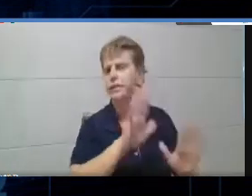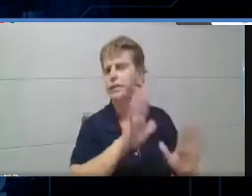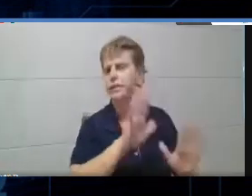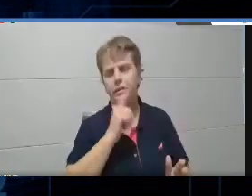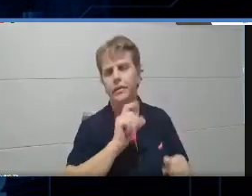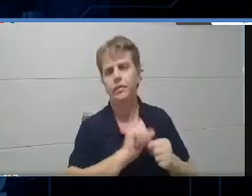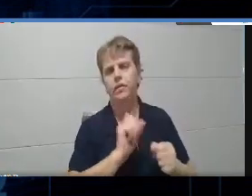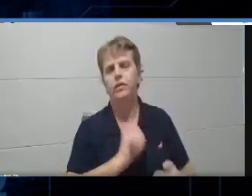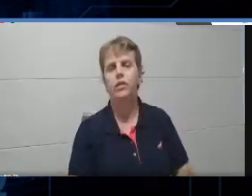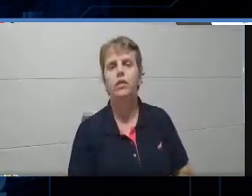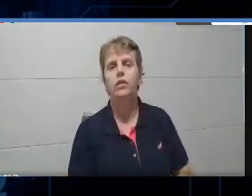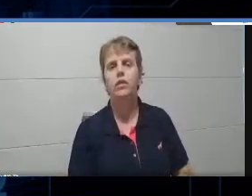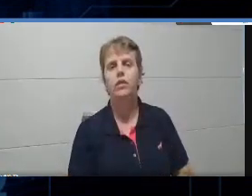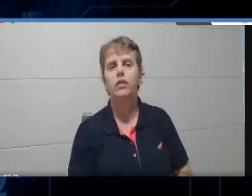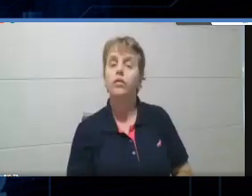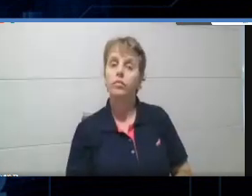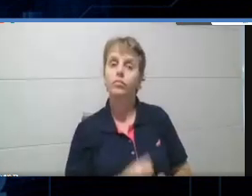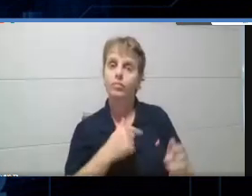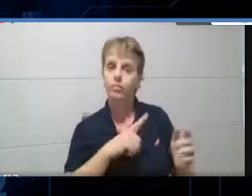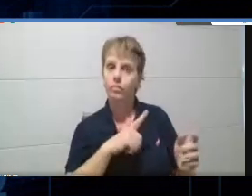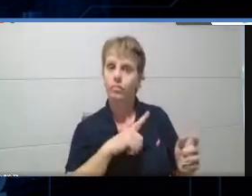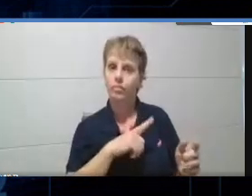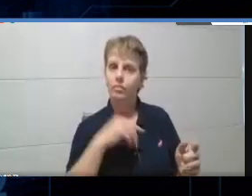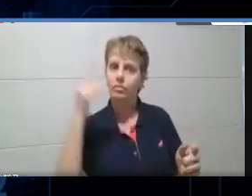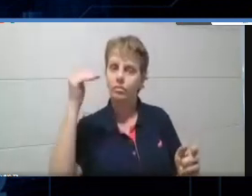E aqui eu tenho uma prévia das questões que fazem parte deste quiz.